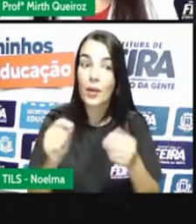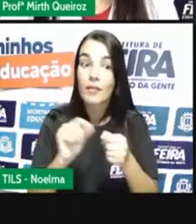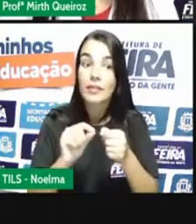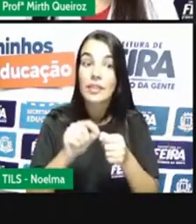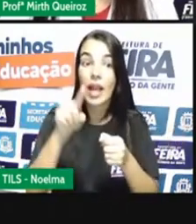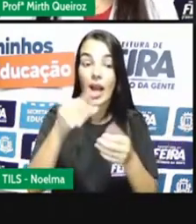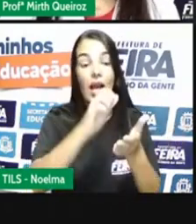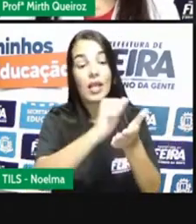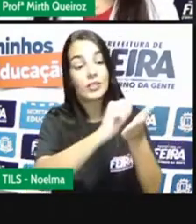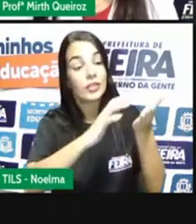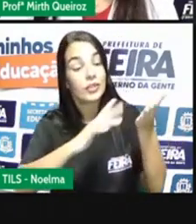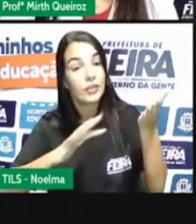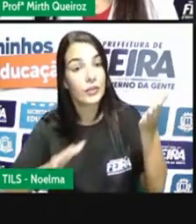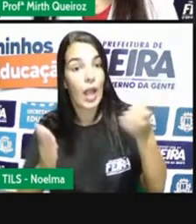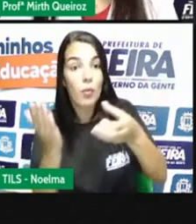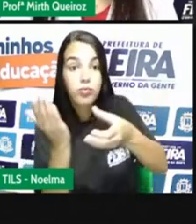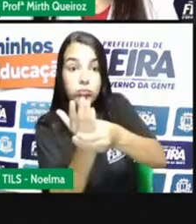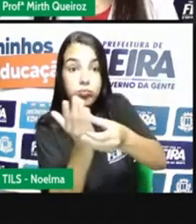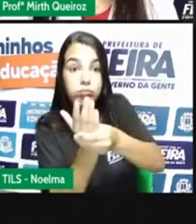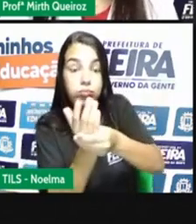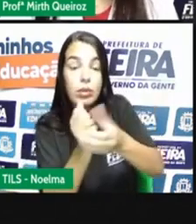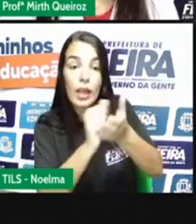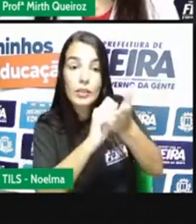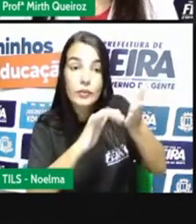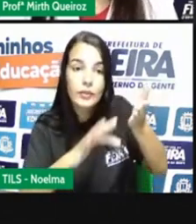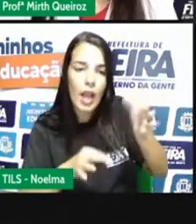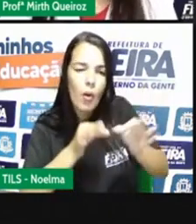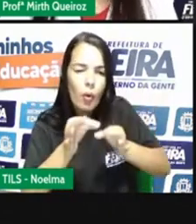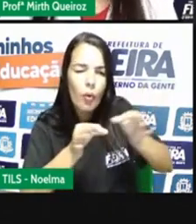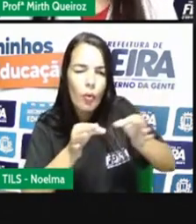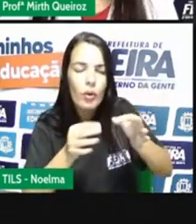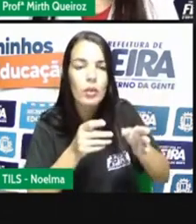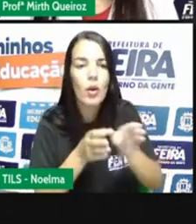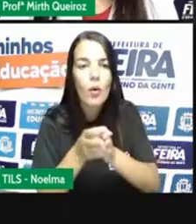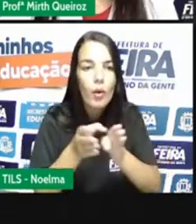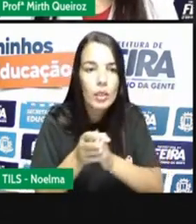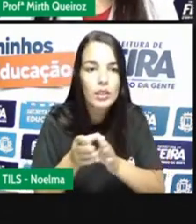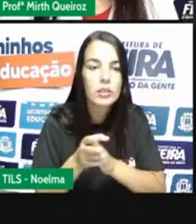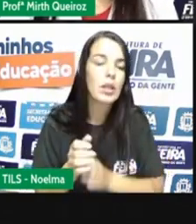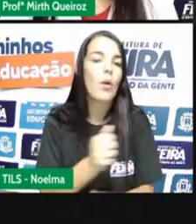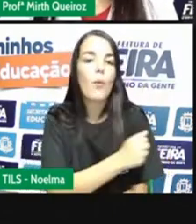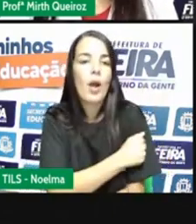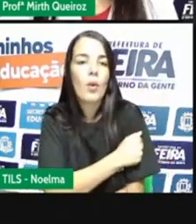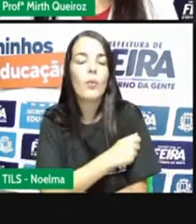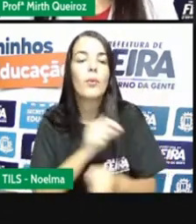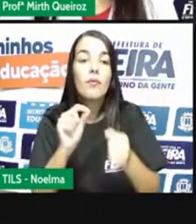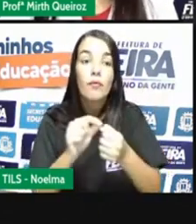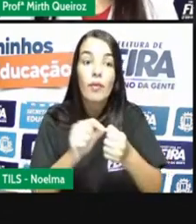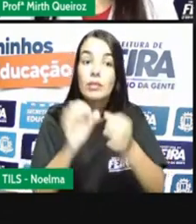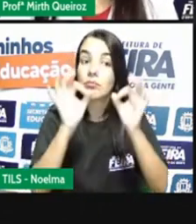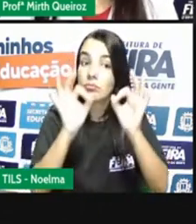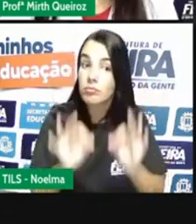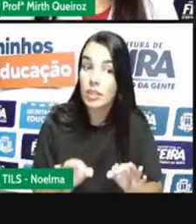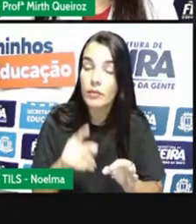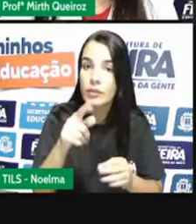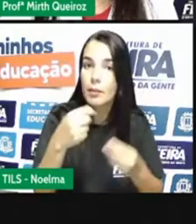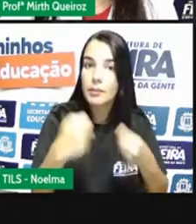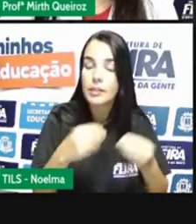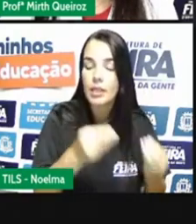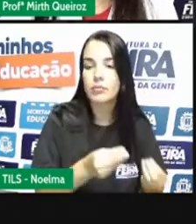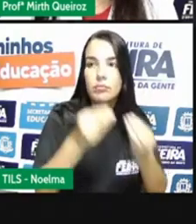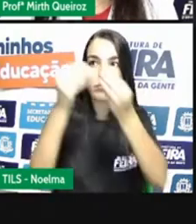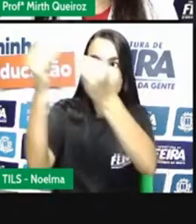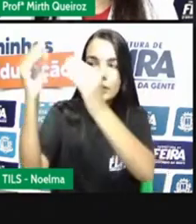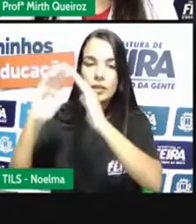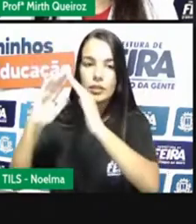a atividade de vocês peguem lá o bloco de atividades orientações do aluno façam essa atividade cuida desse material que ele deverá ser devolvido